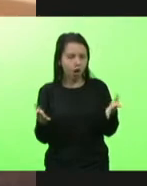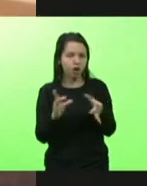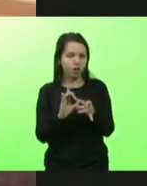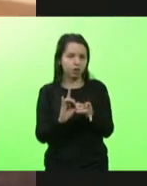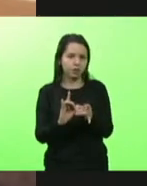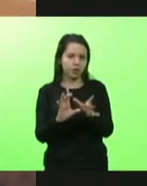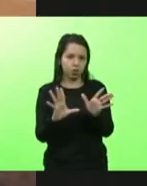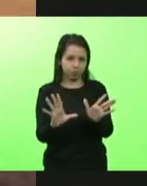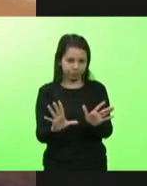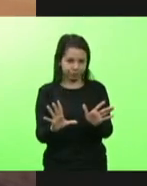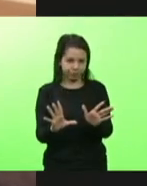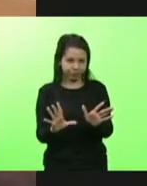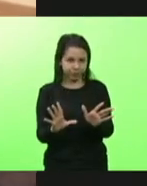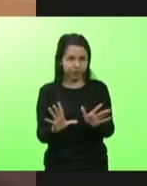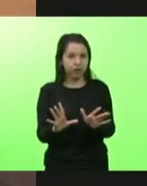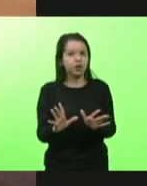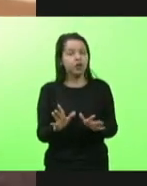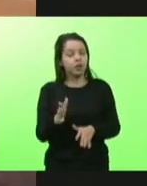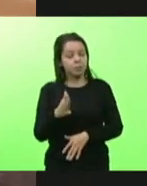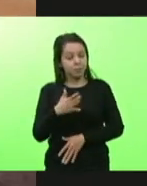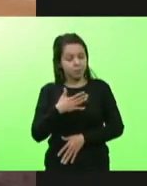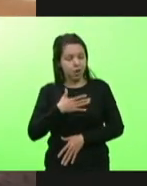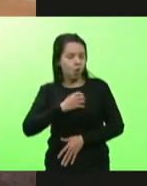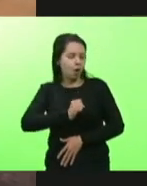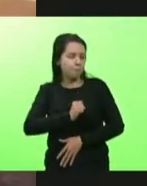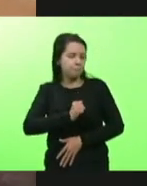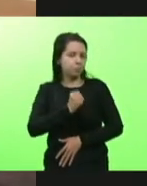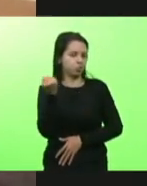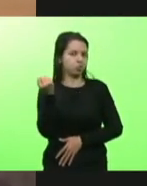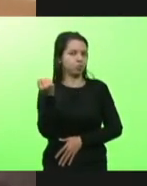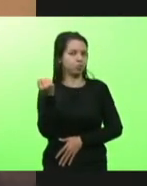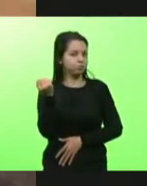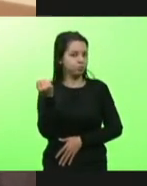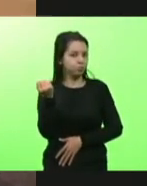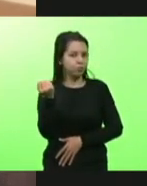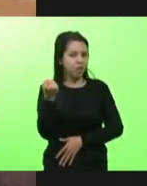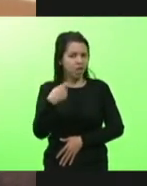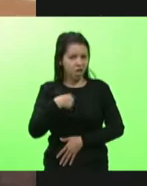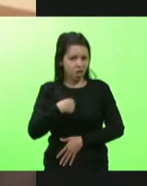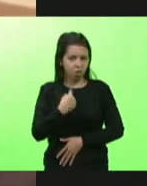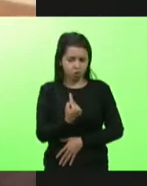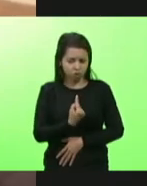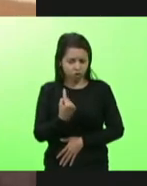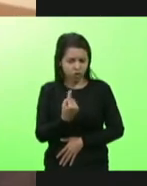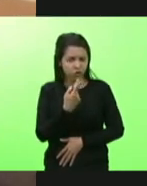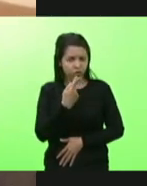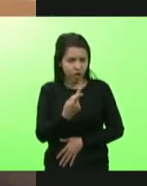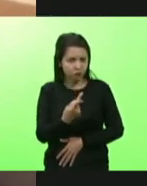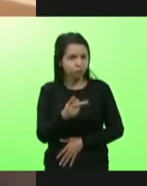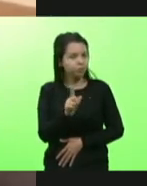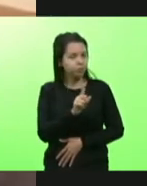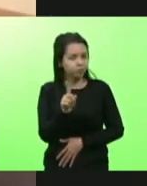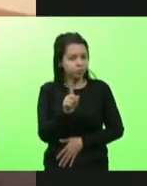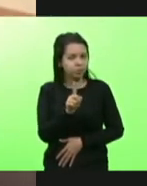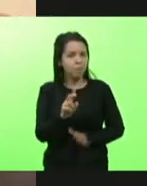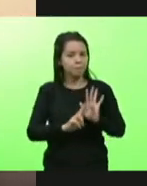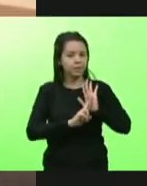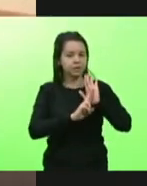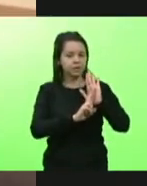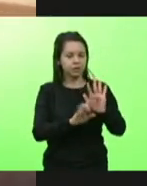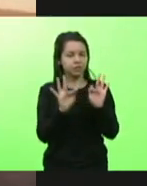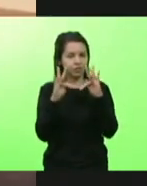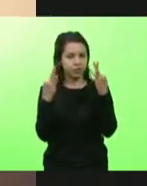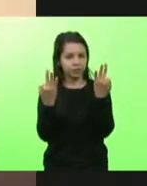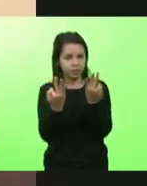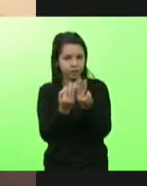Fica aqui o meu repúdio e eu sei que não falo sozinho, falo em nome da família catarinense.